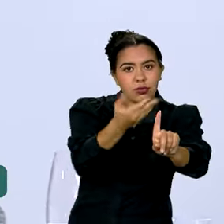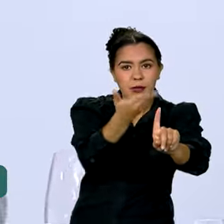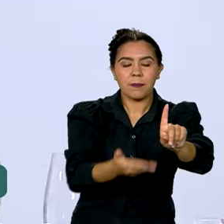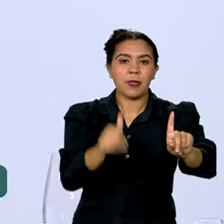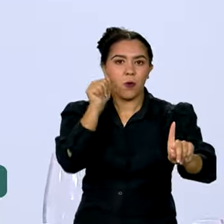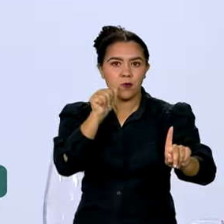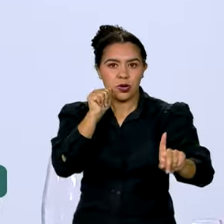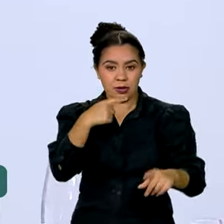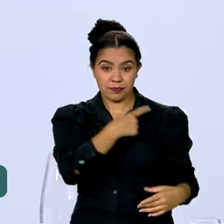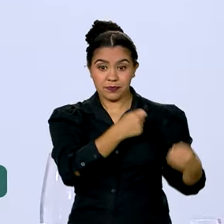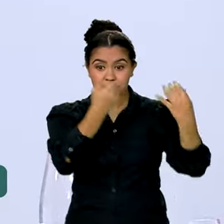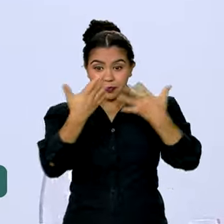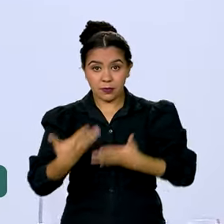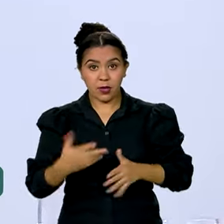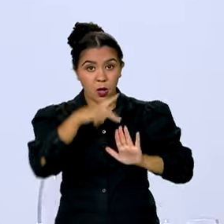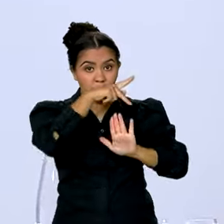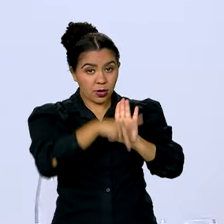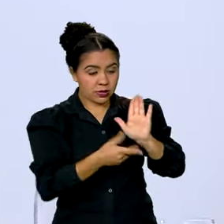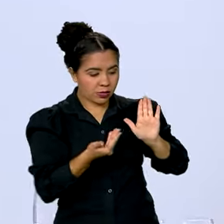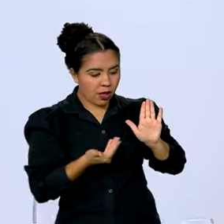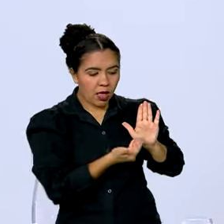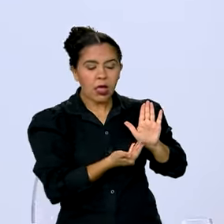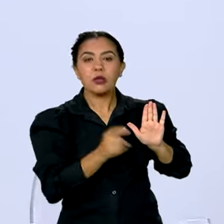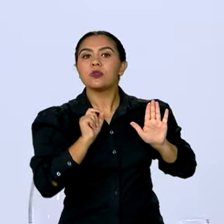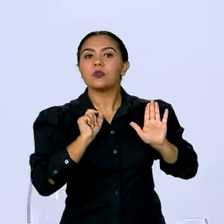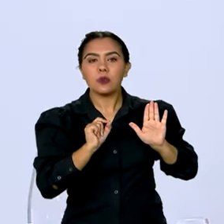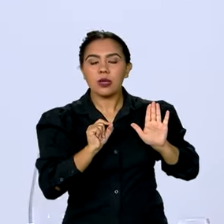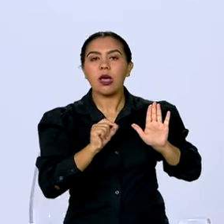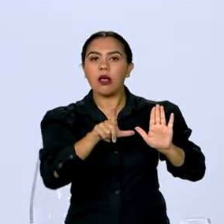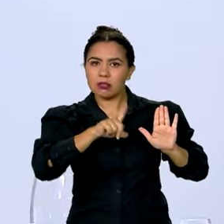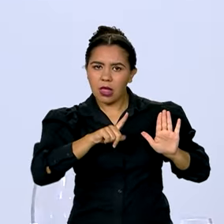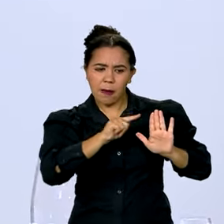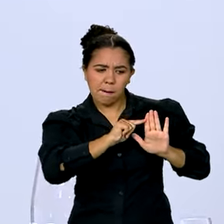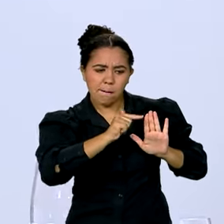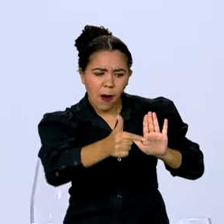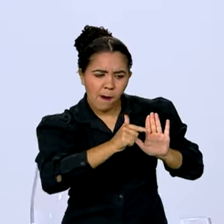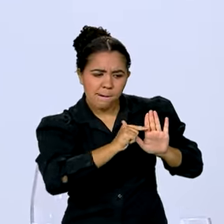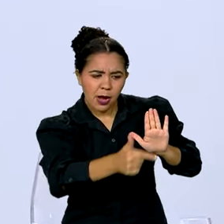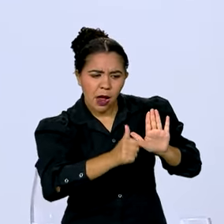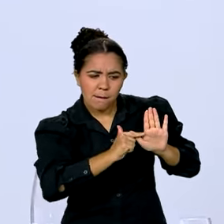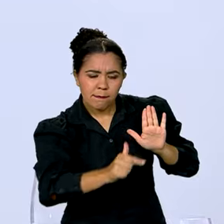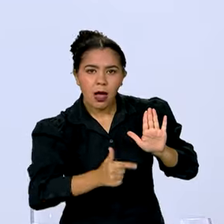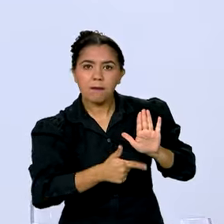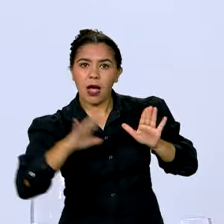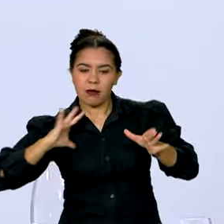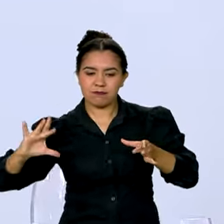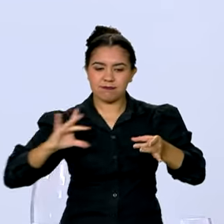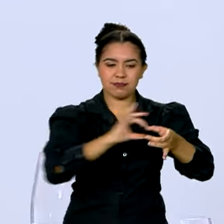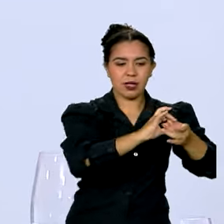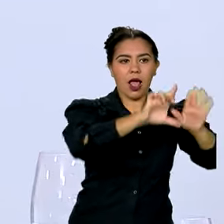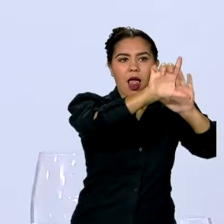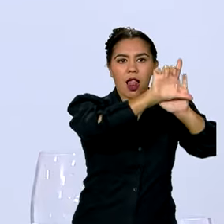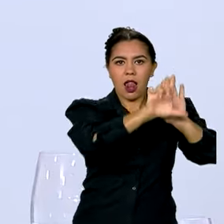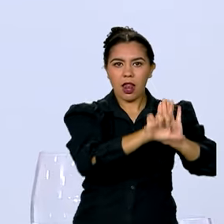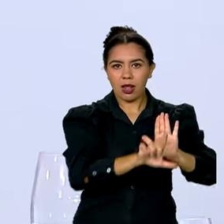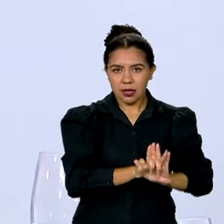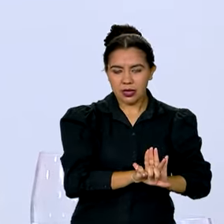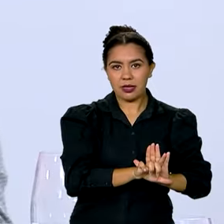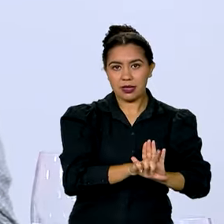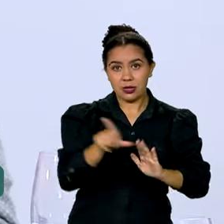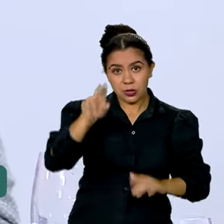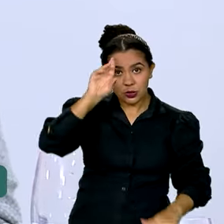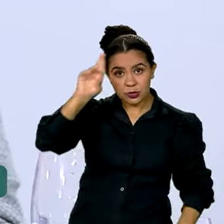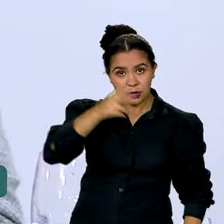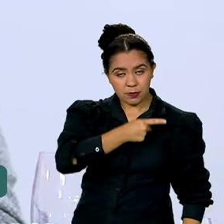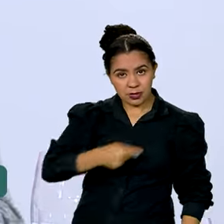projeto, ele termina consolidando todas as leis, presidente, que o senhor sancionou da violência contra